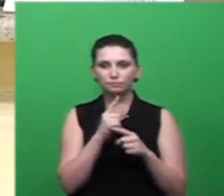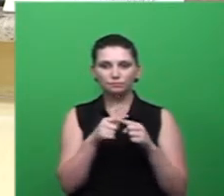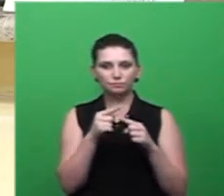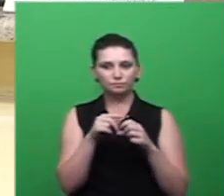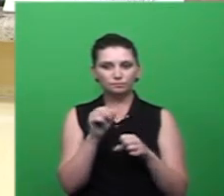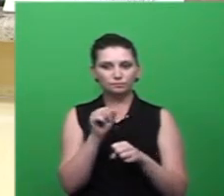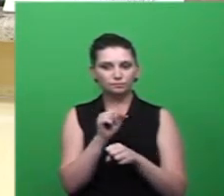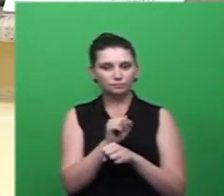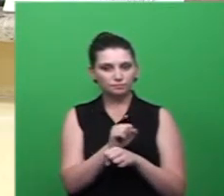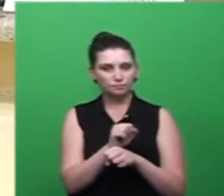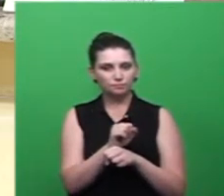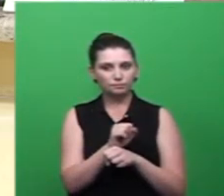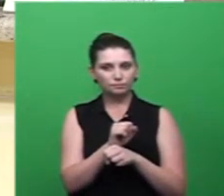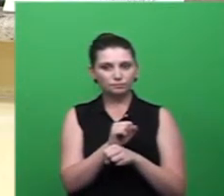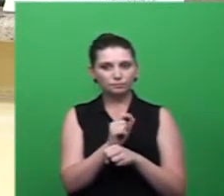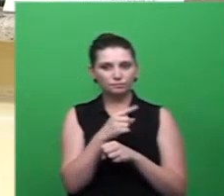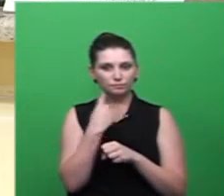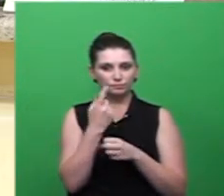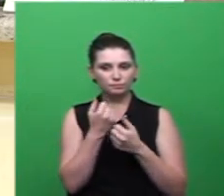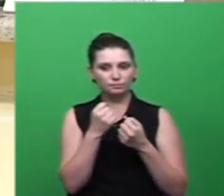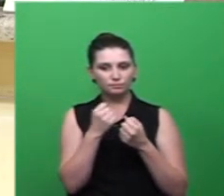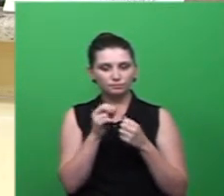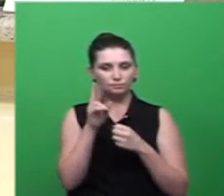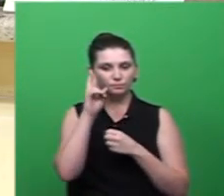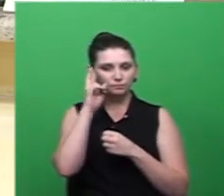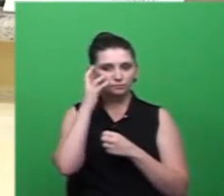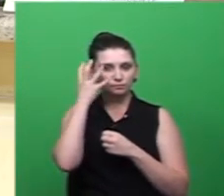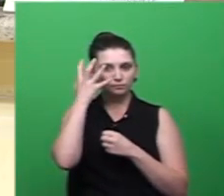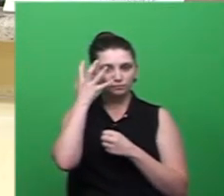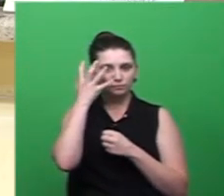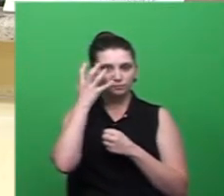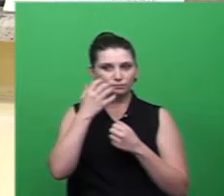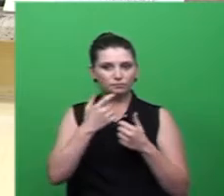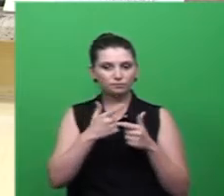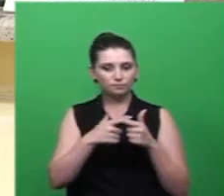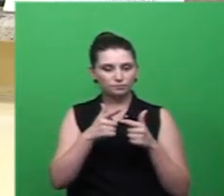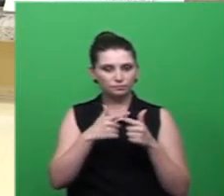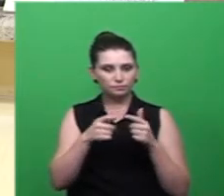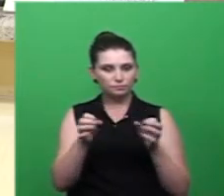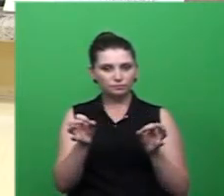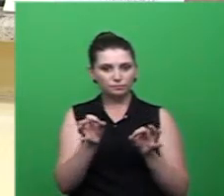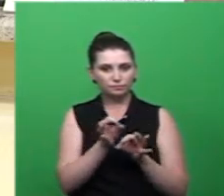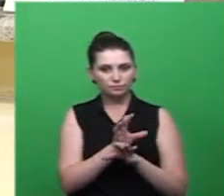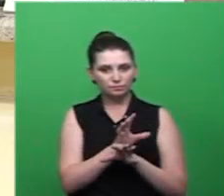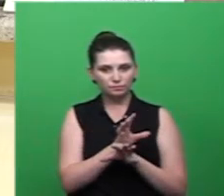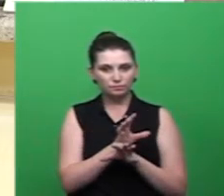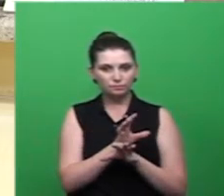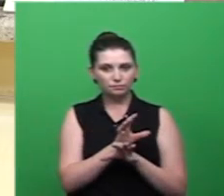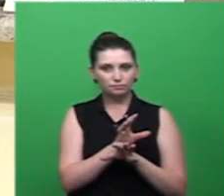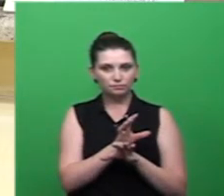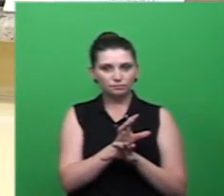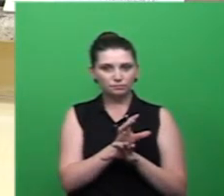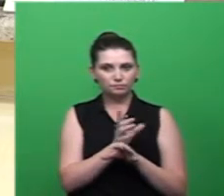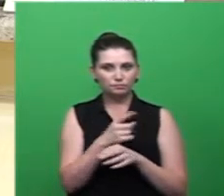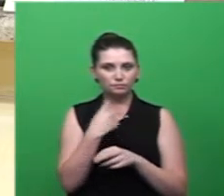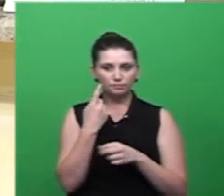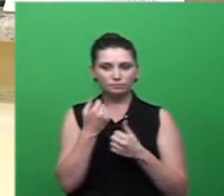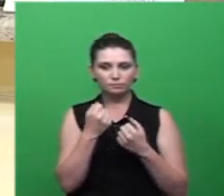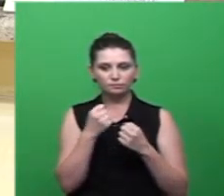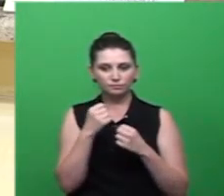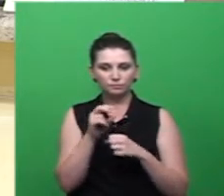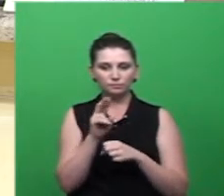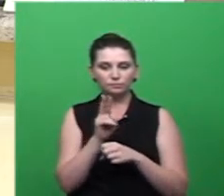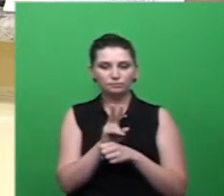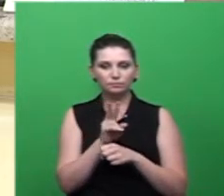pudéssemos fazer tomadas de medidas para que acabe com os problemas. Toda ação não quer dizer que nós vamos acabar com o